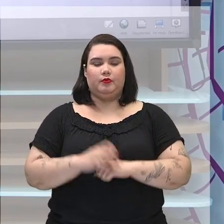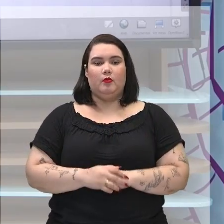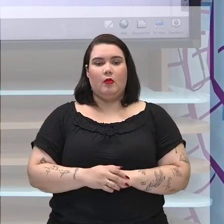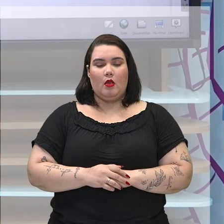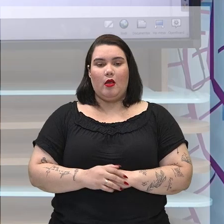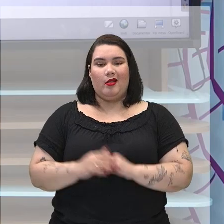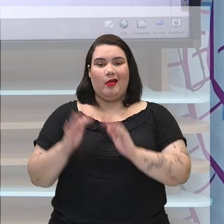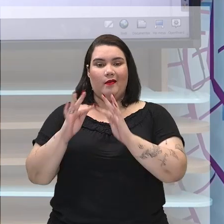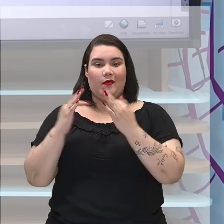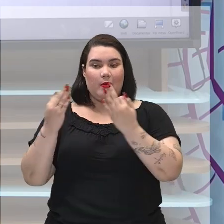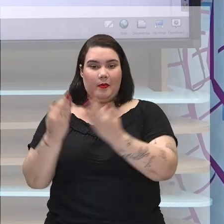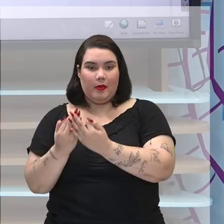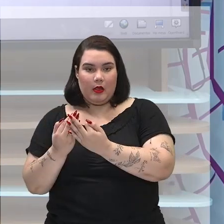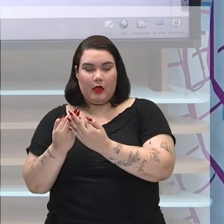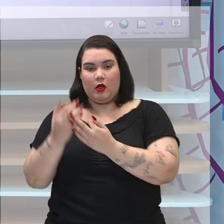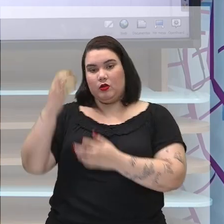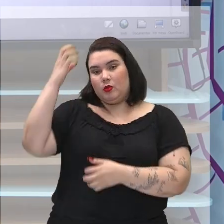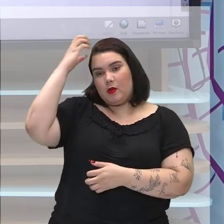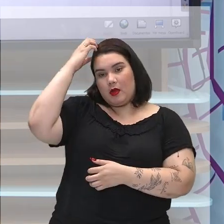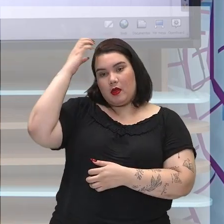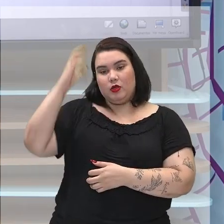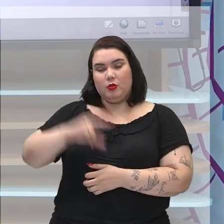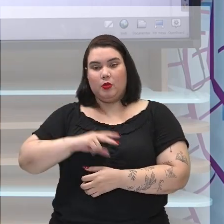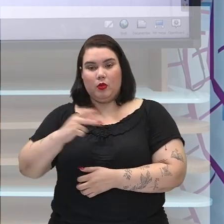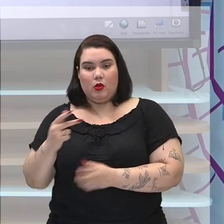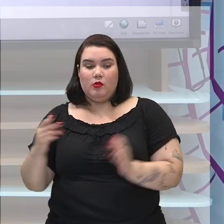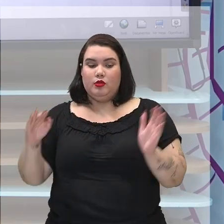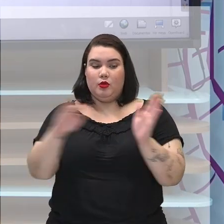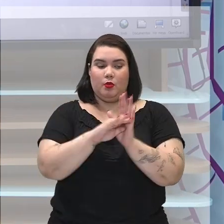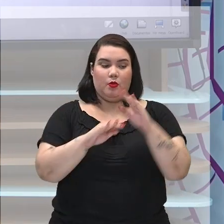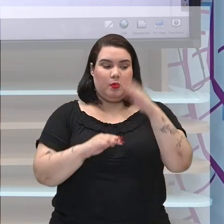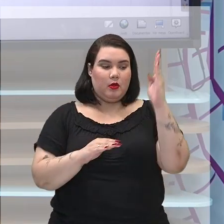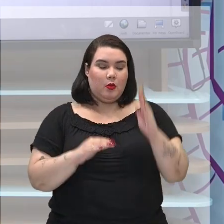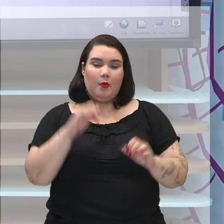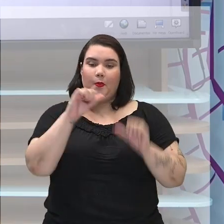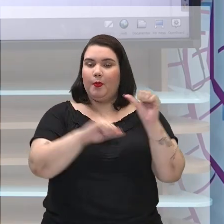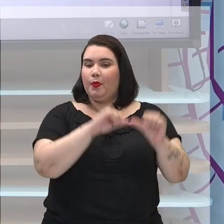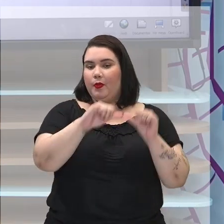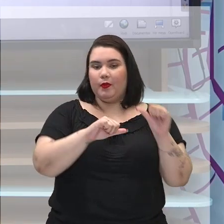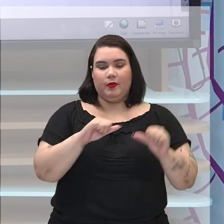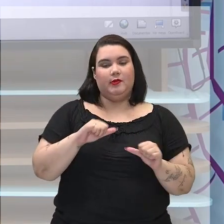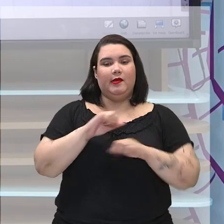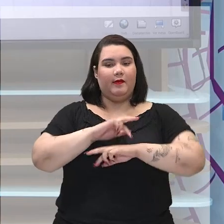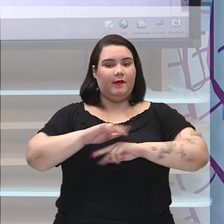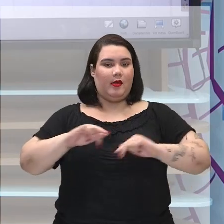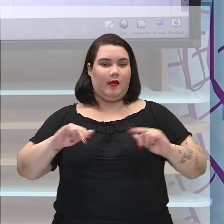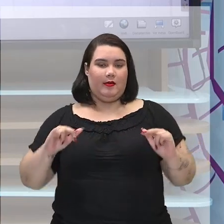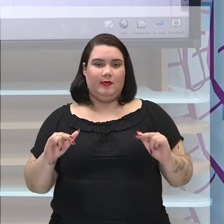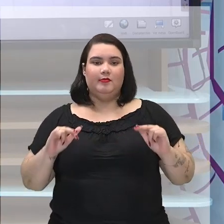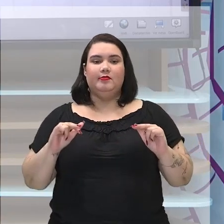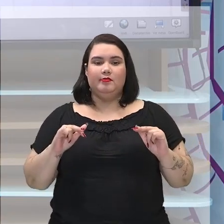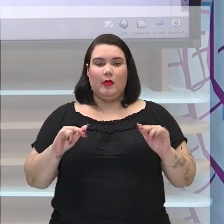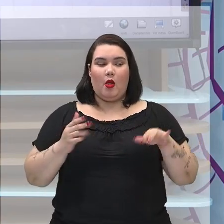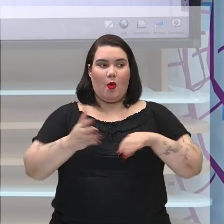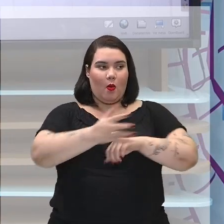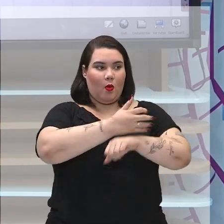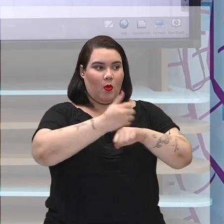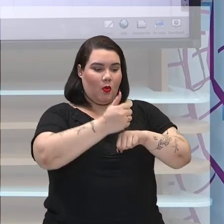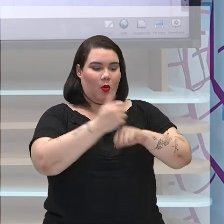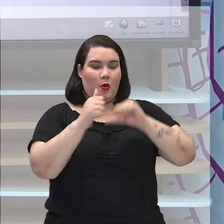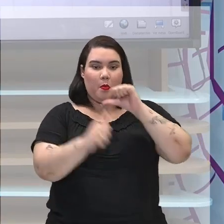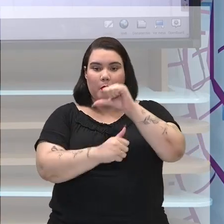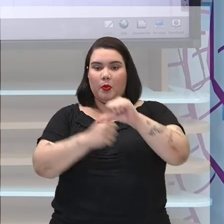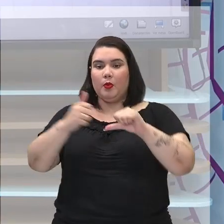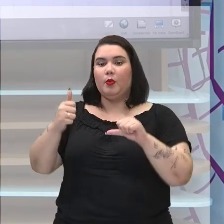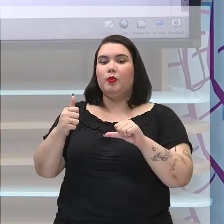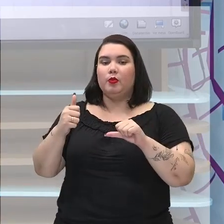família real elevando o Brasil e mudando o Brasil da condição de colônia pra agora o